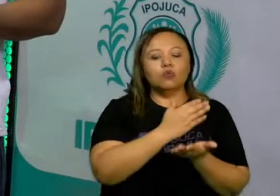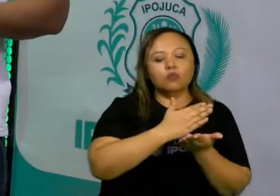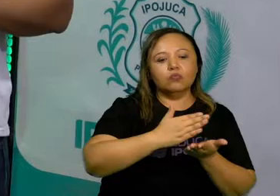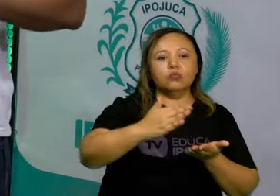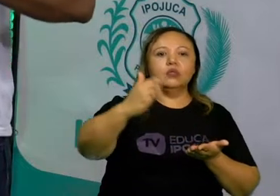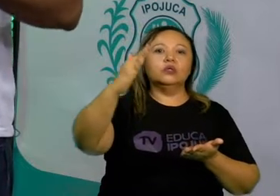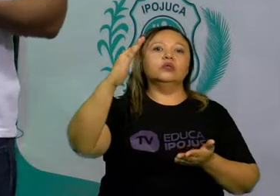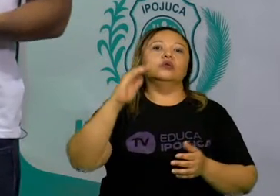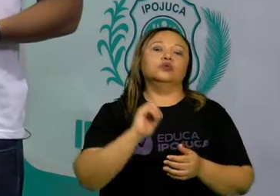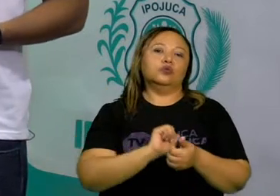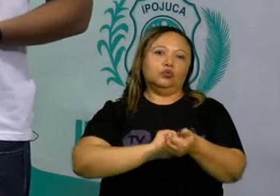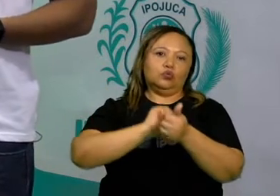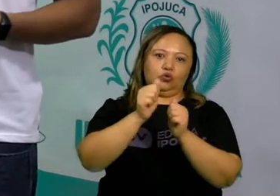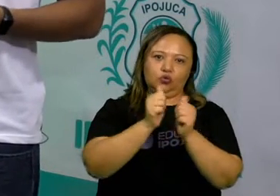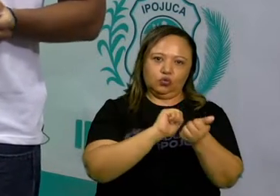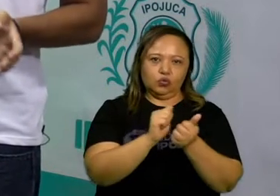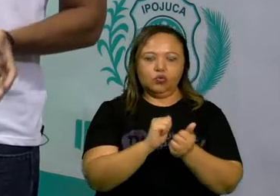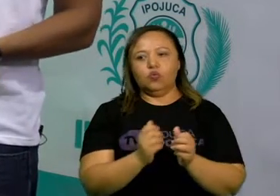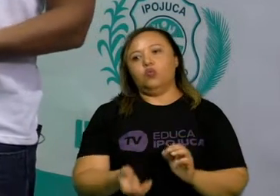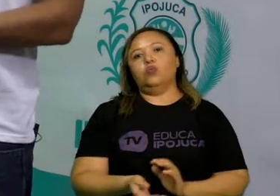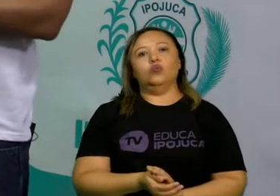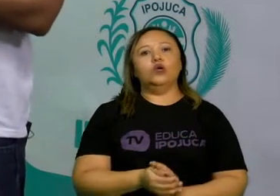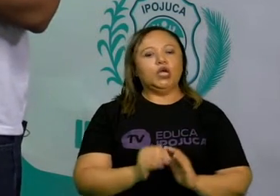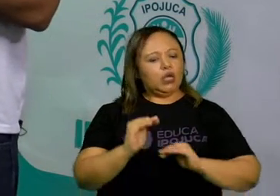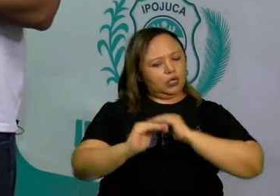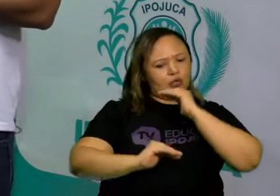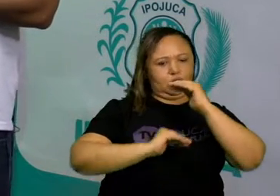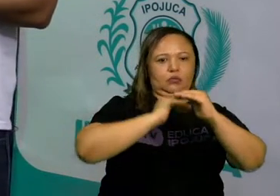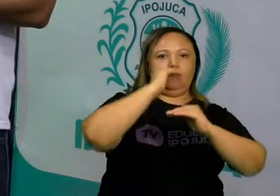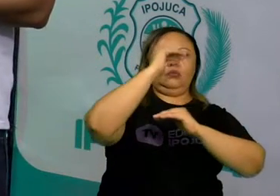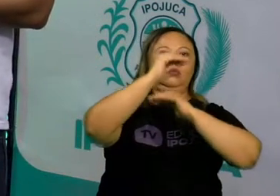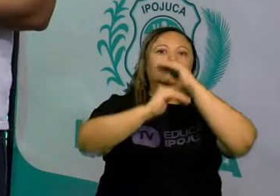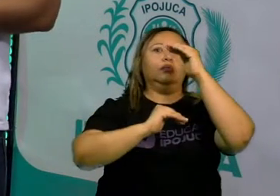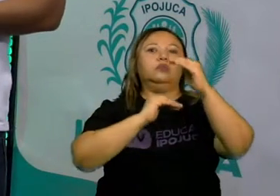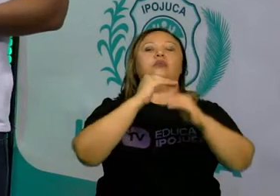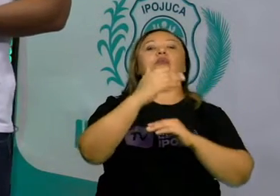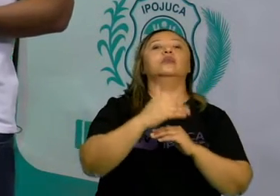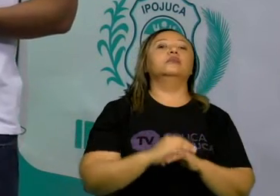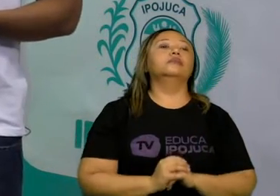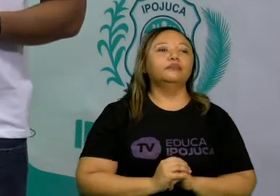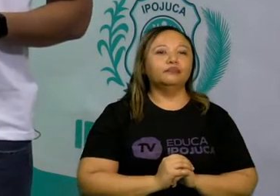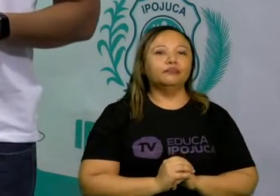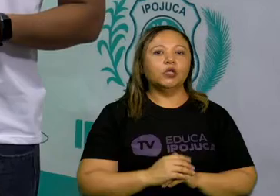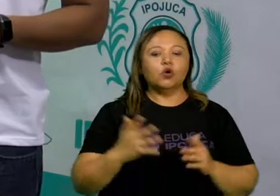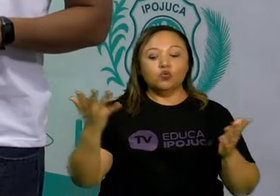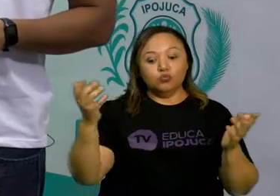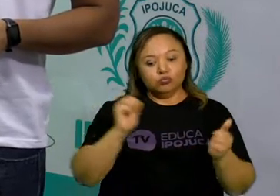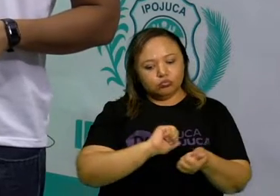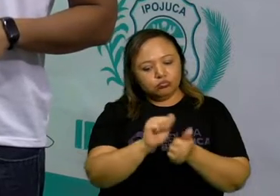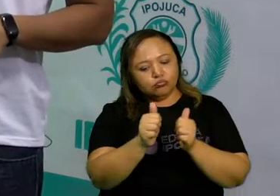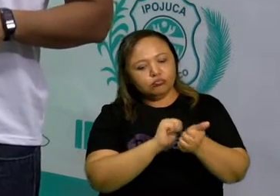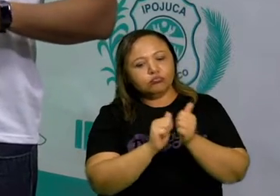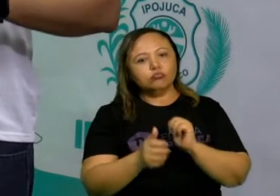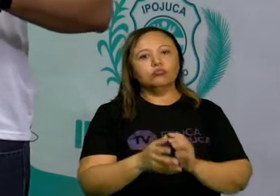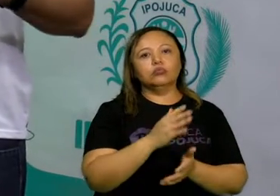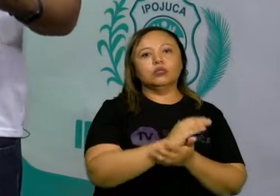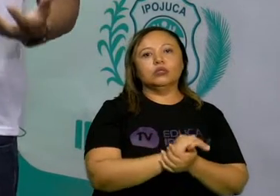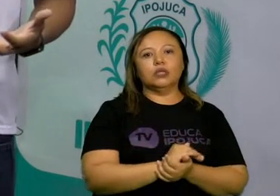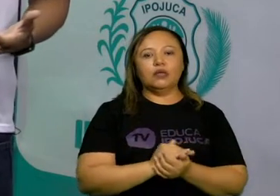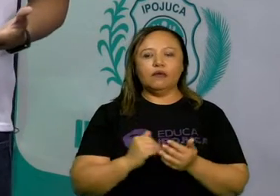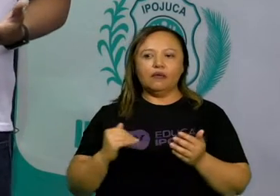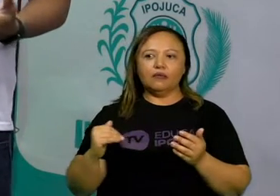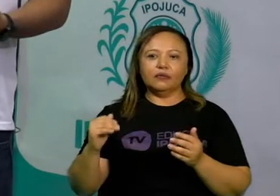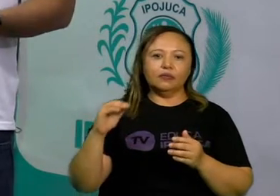compreendendo suas origens e evolução ao longo do tempo. O jogo vai